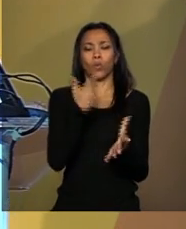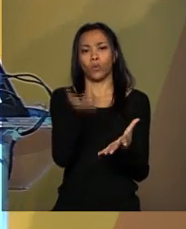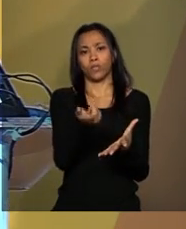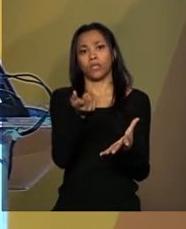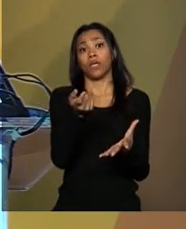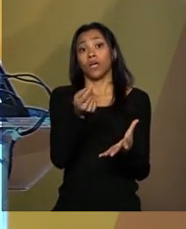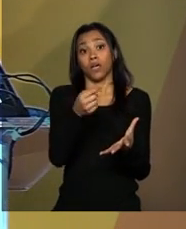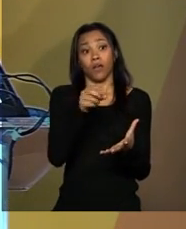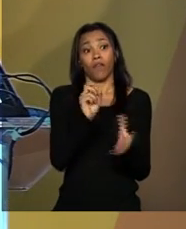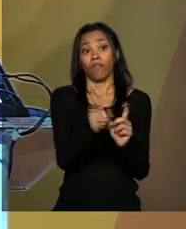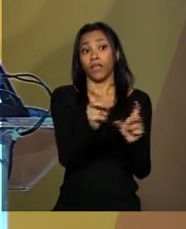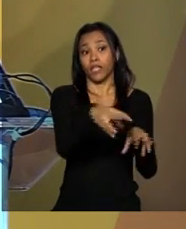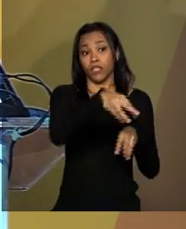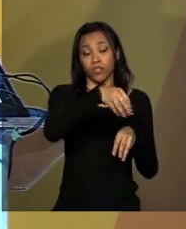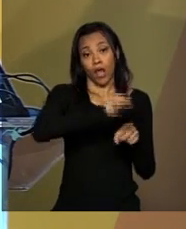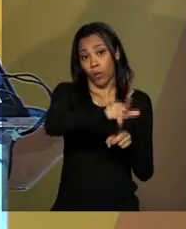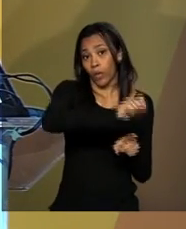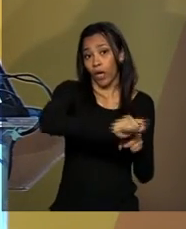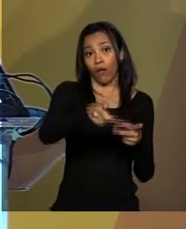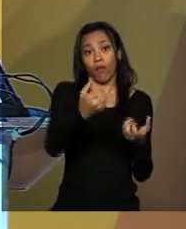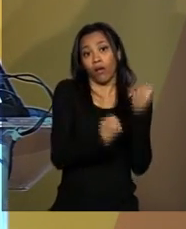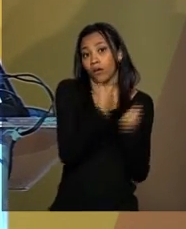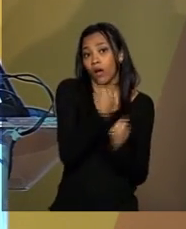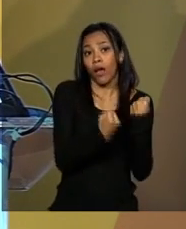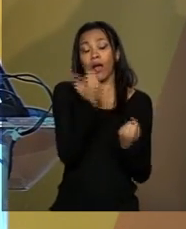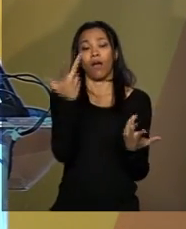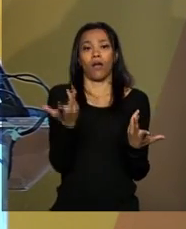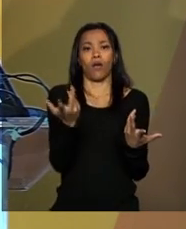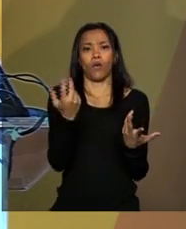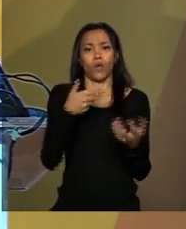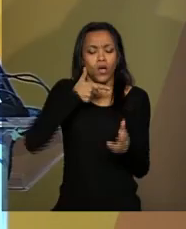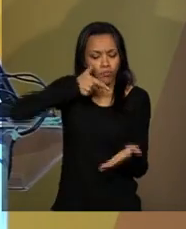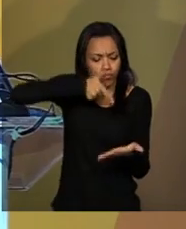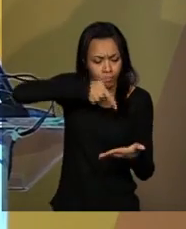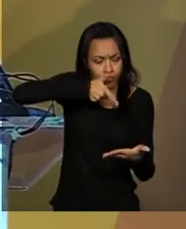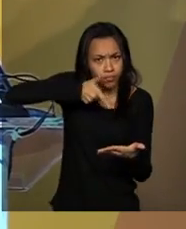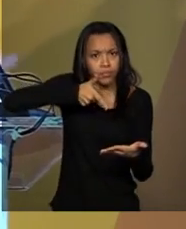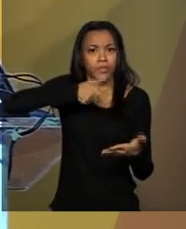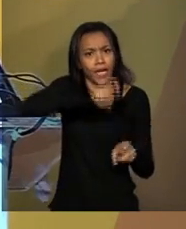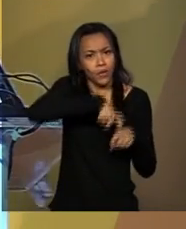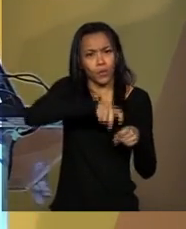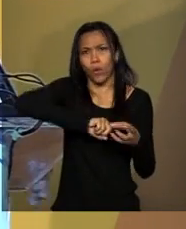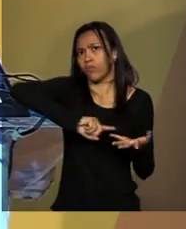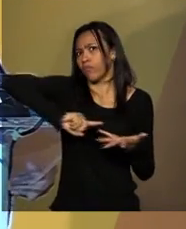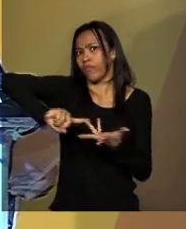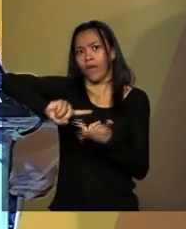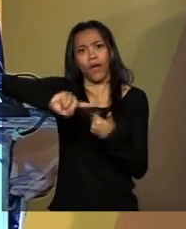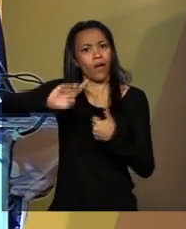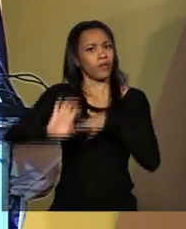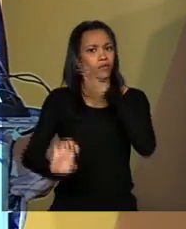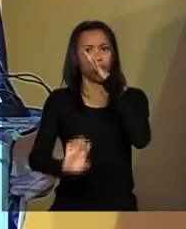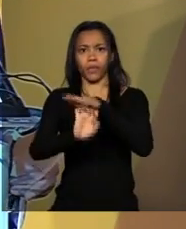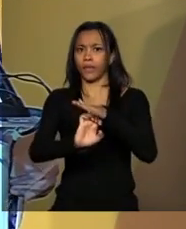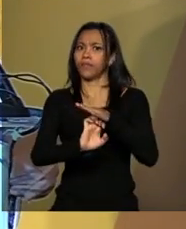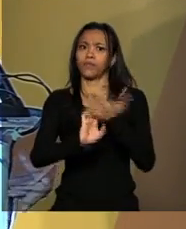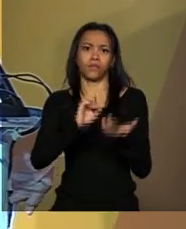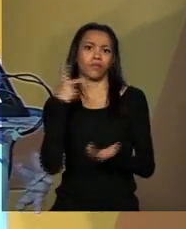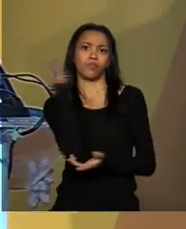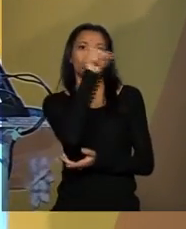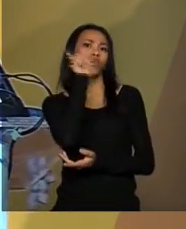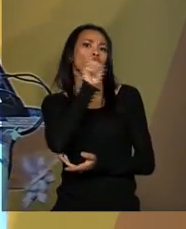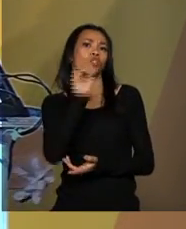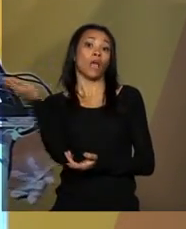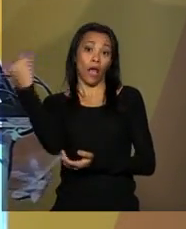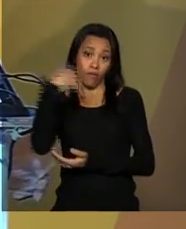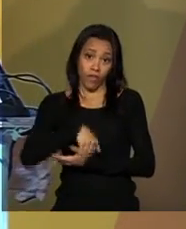imobiliárias, automóveis, metalurgia e agricultura. É um imenso leque. No sentido inverso, o